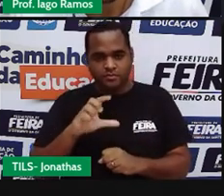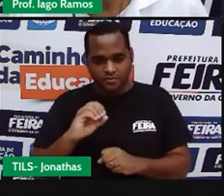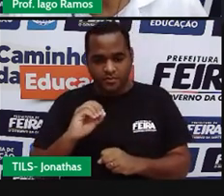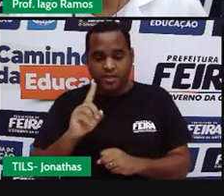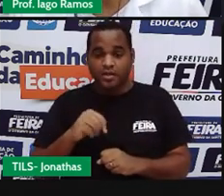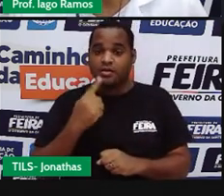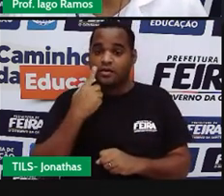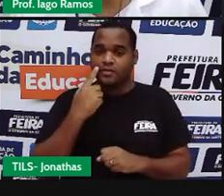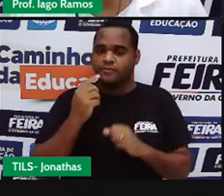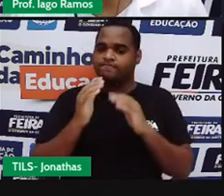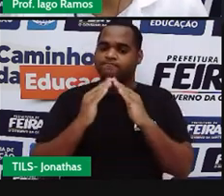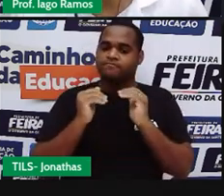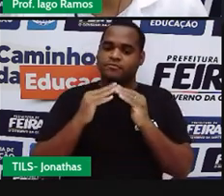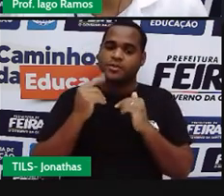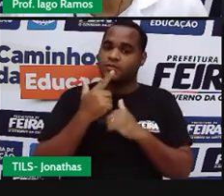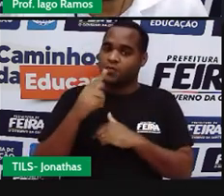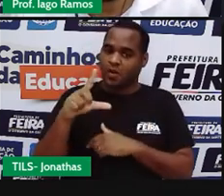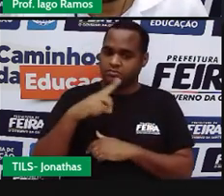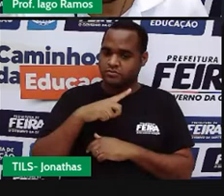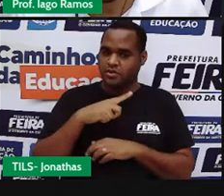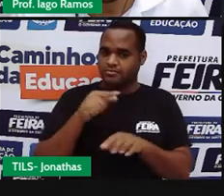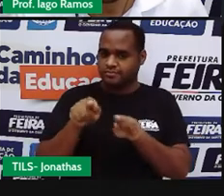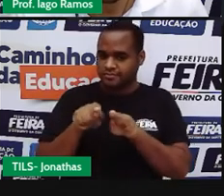E eu vou medir o outro também.